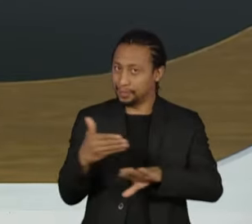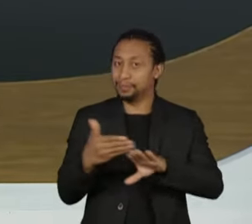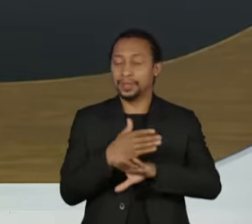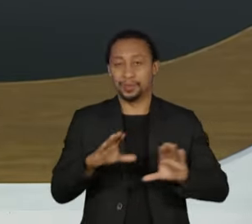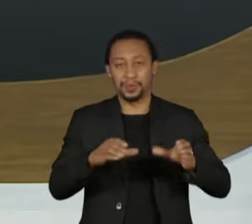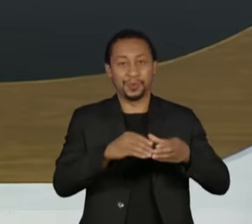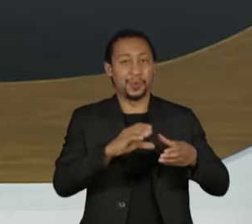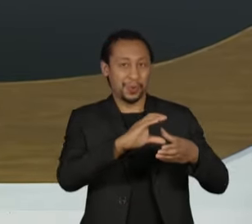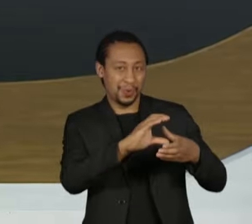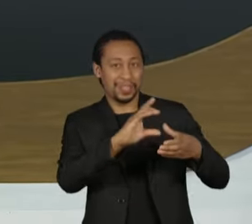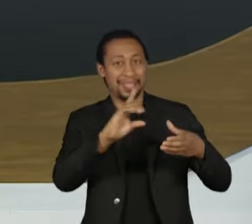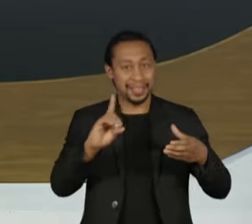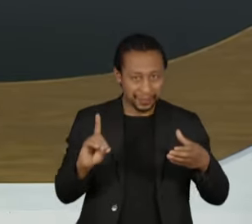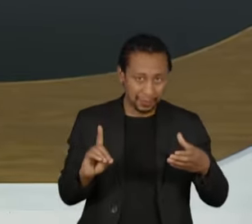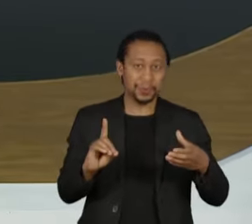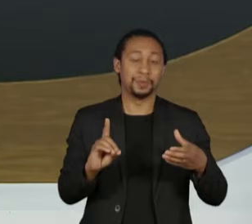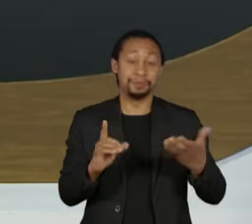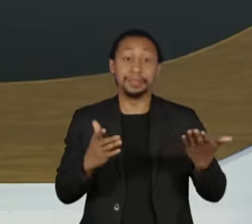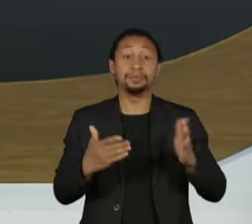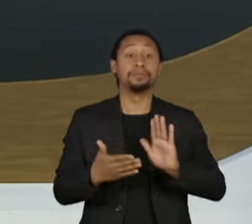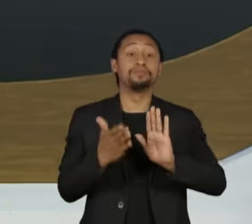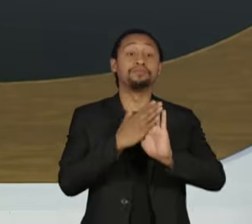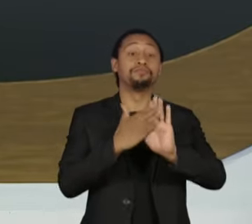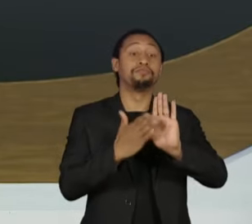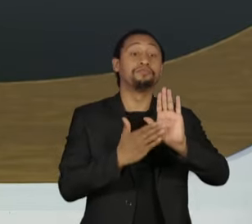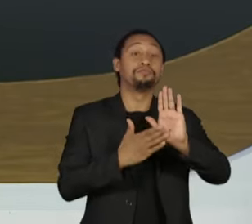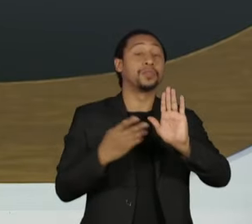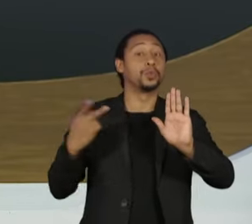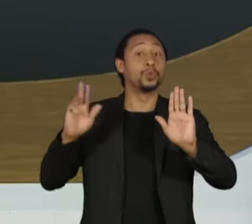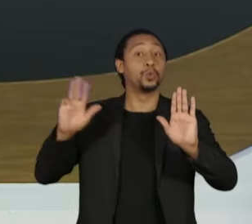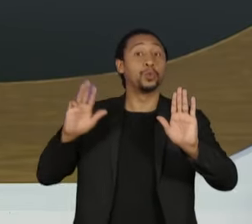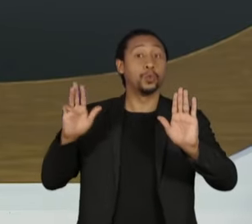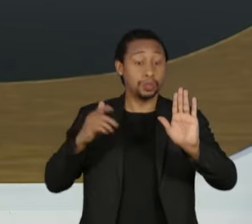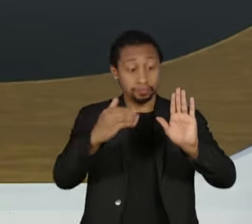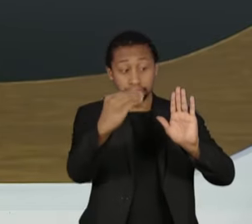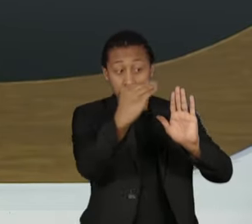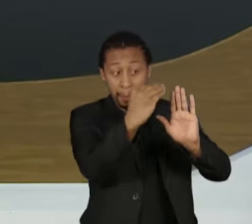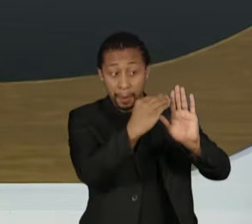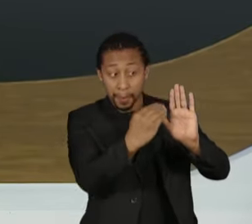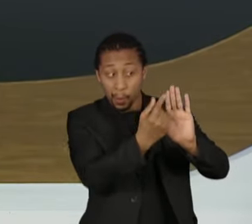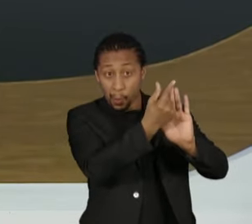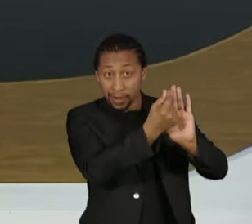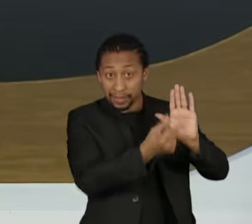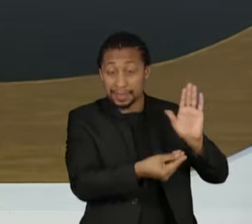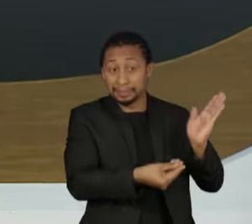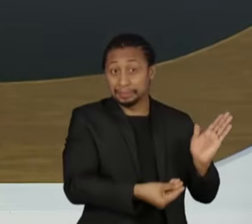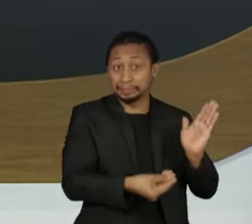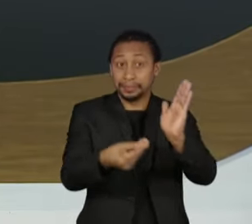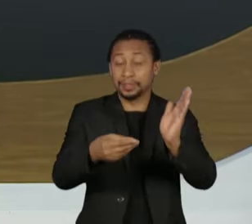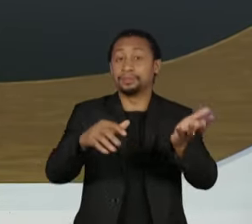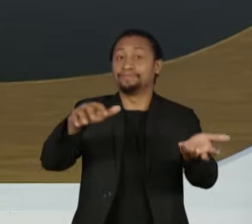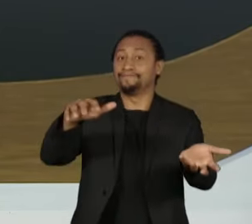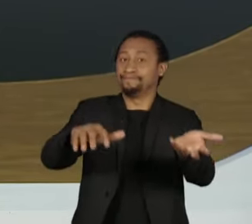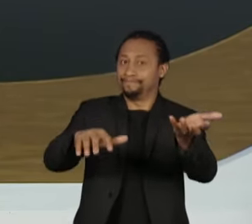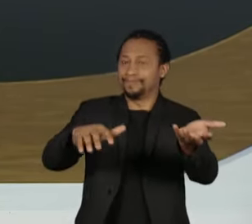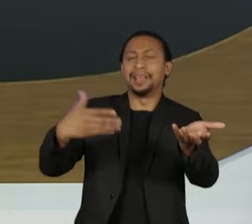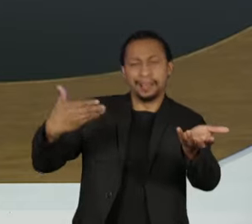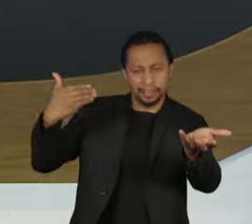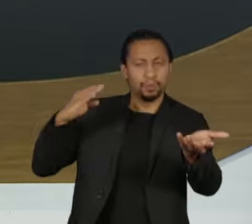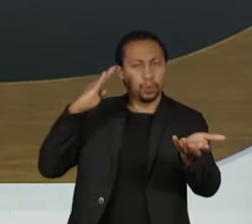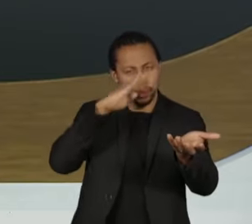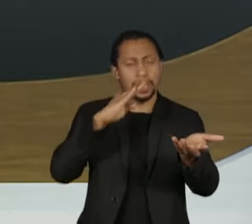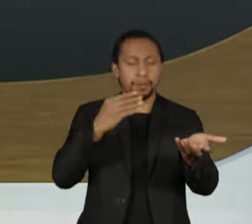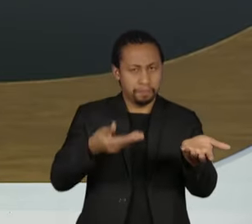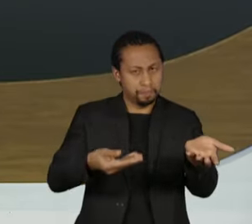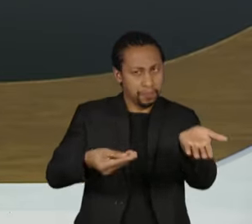espinhosa missão de fazer as promessas de Lula caberem num orçamento mandado ao Congresso por Bolsonaro, ele está